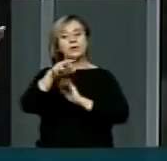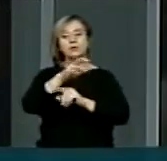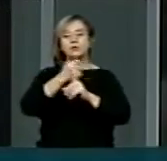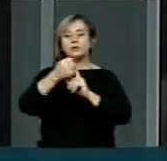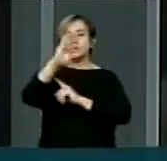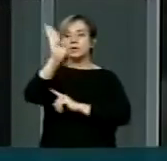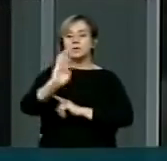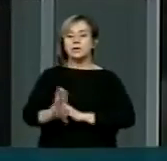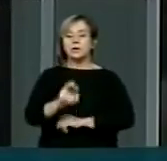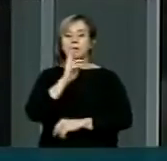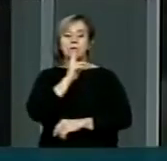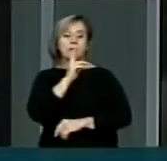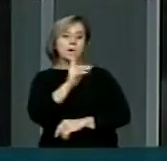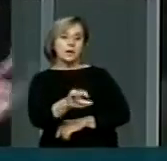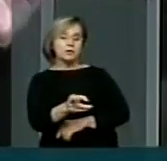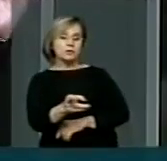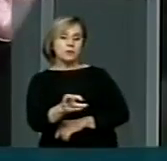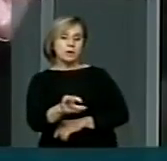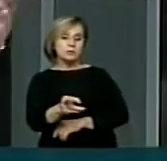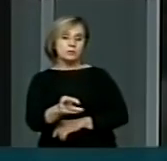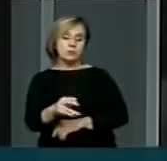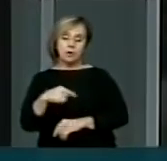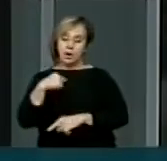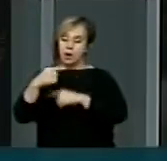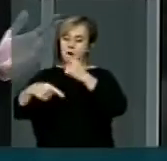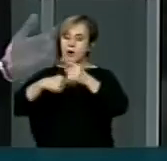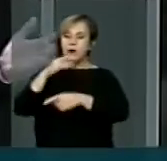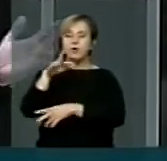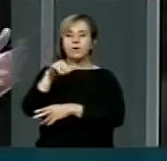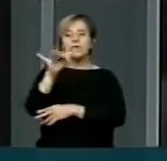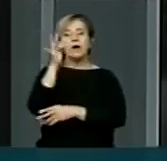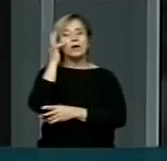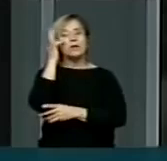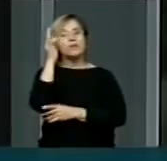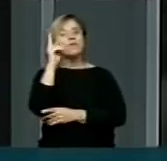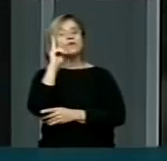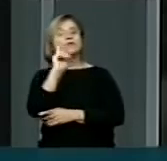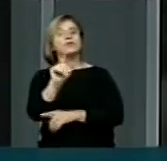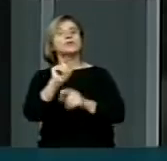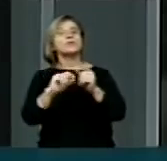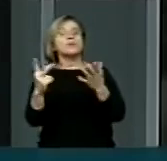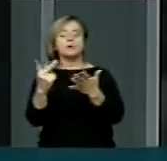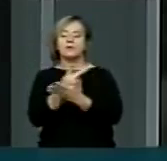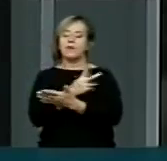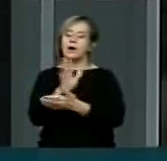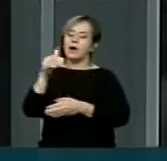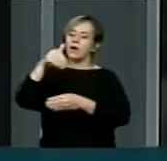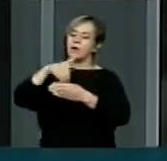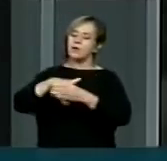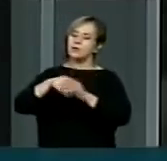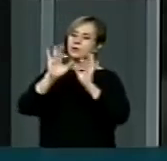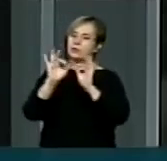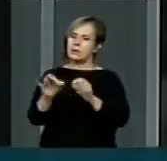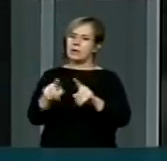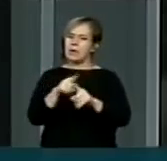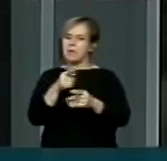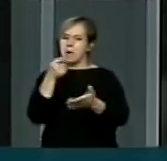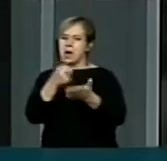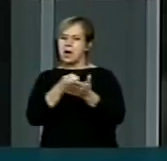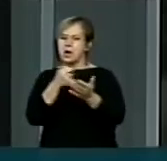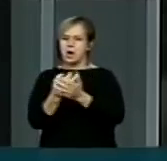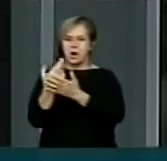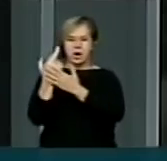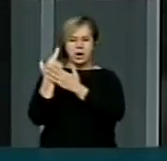resultado é o fruto de uma construção que está sendo feita e nós vamos aguardar esse resultado, obviamente, nas urnas, mas não para cumprir a missão,